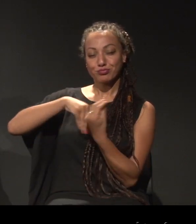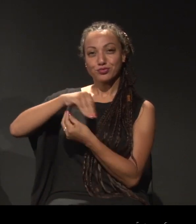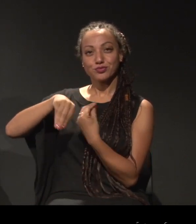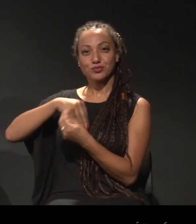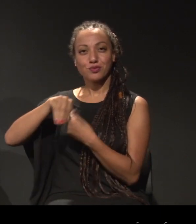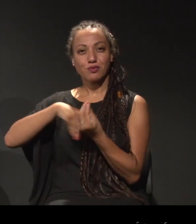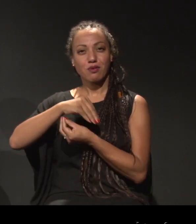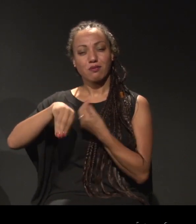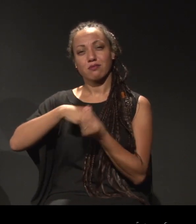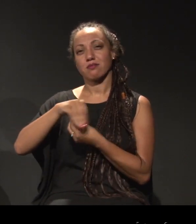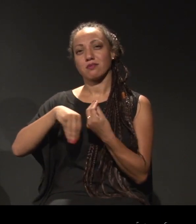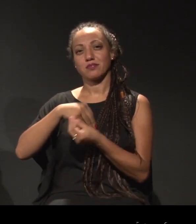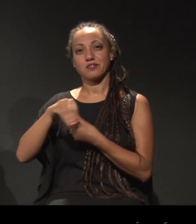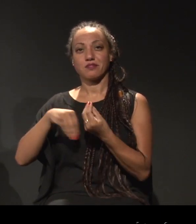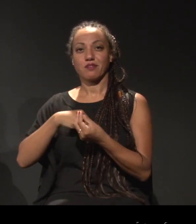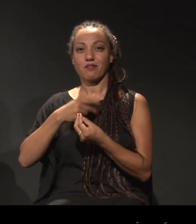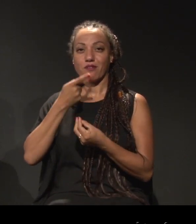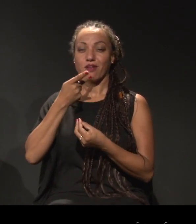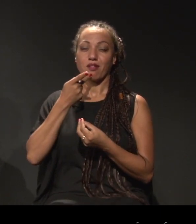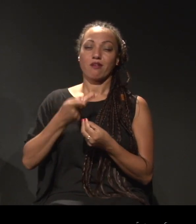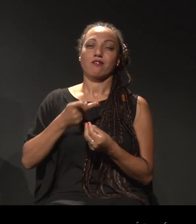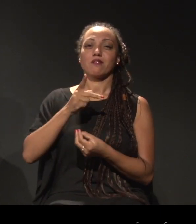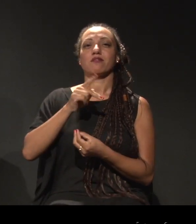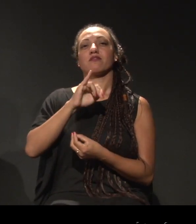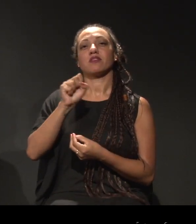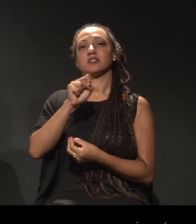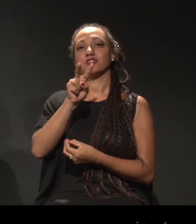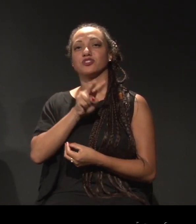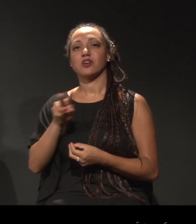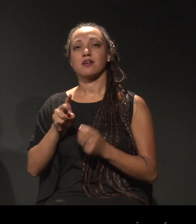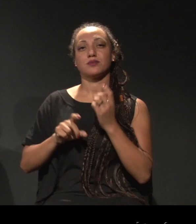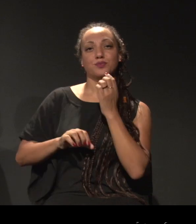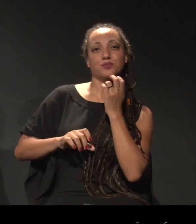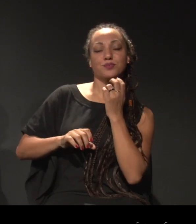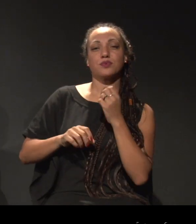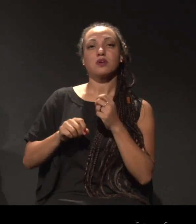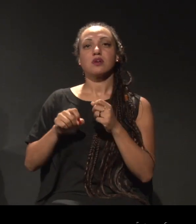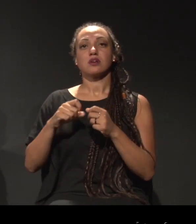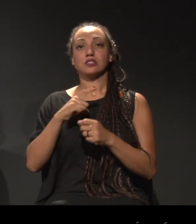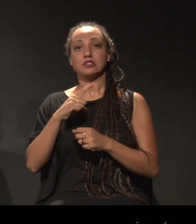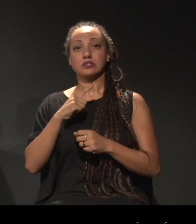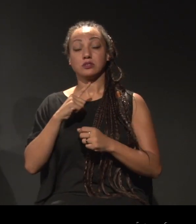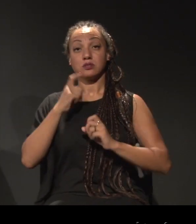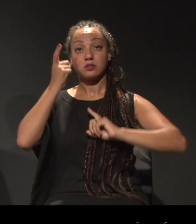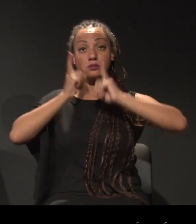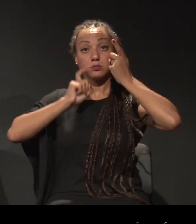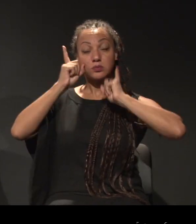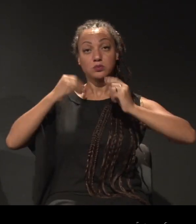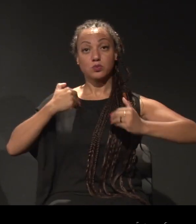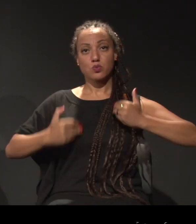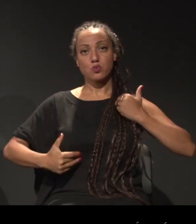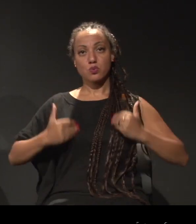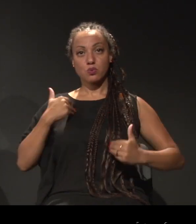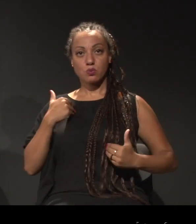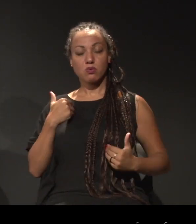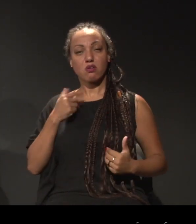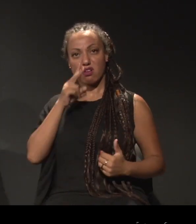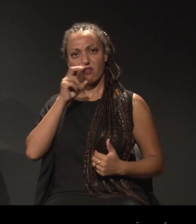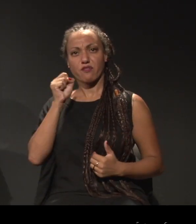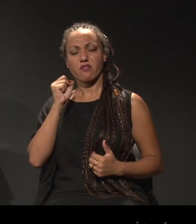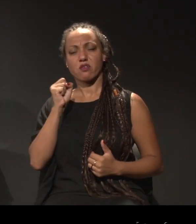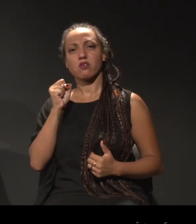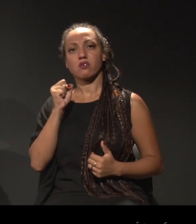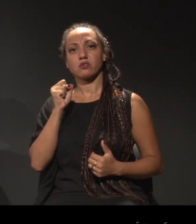danças que era chamada de jazz. Tinha expressão corporal, que era uma expressão muito